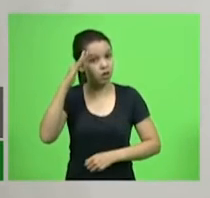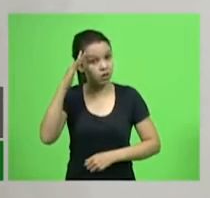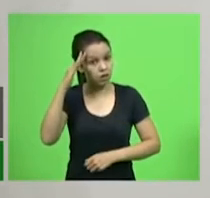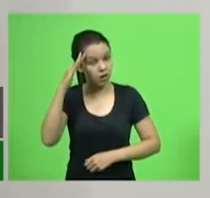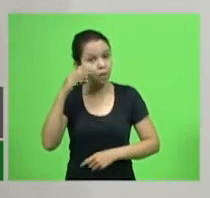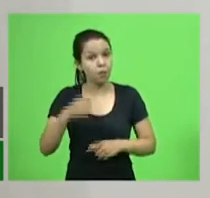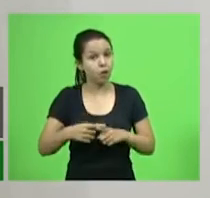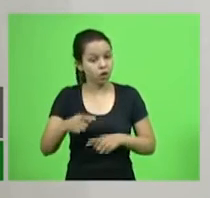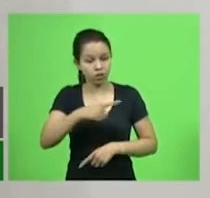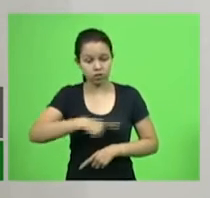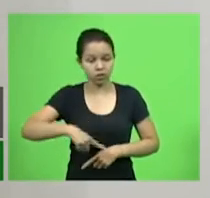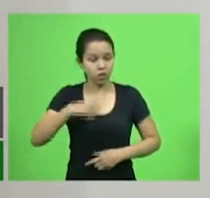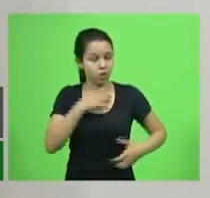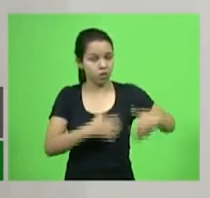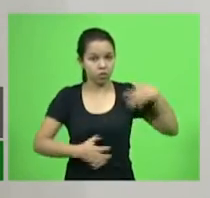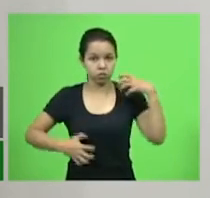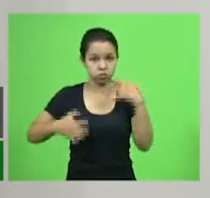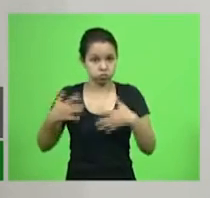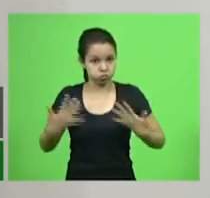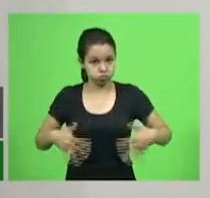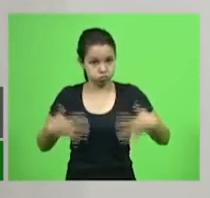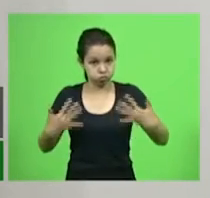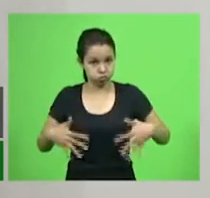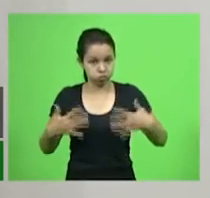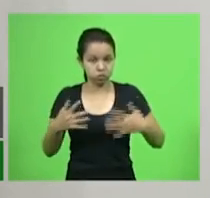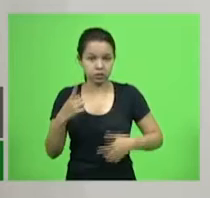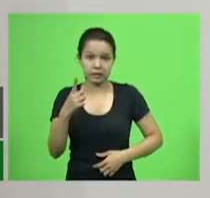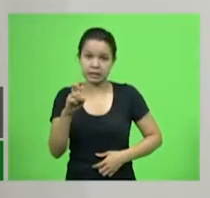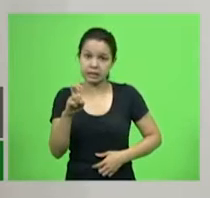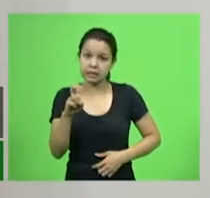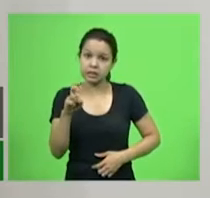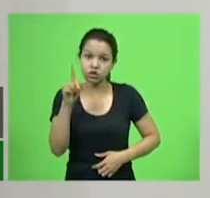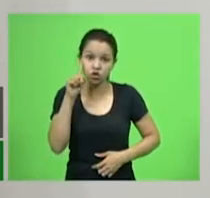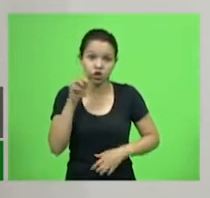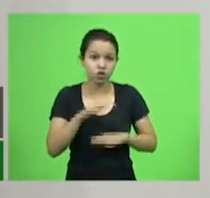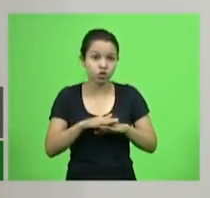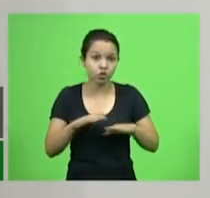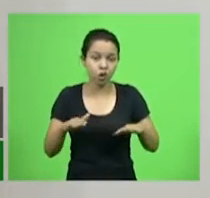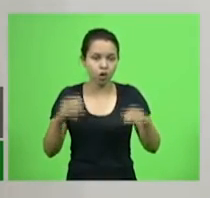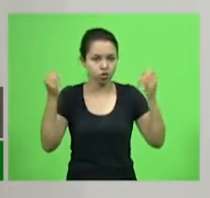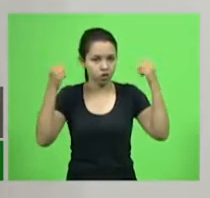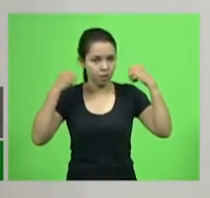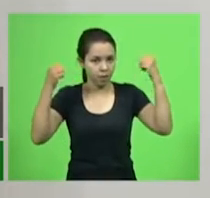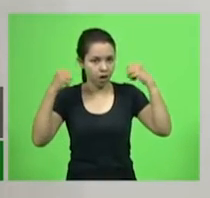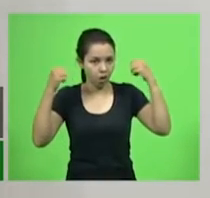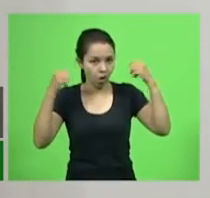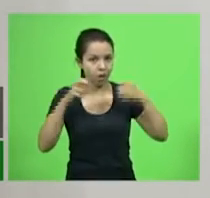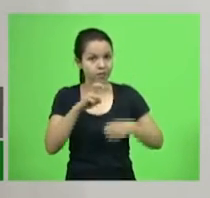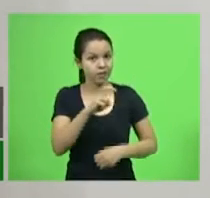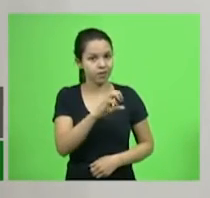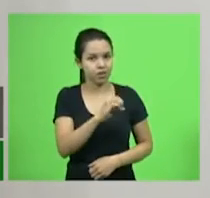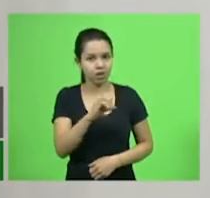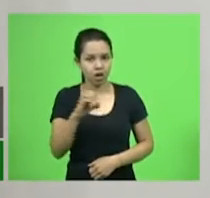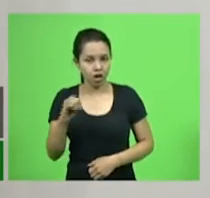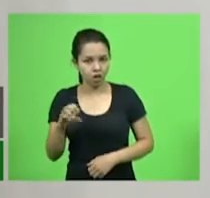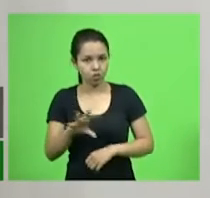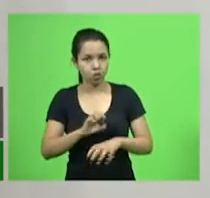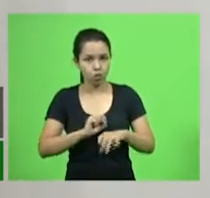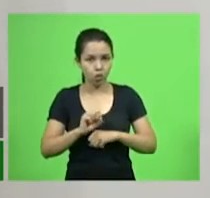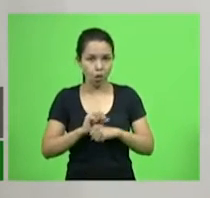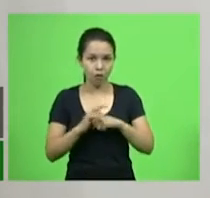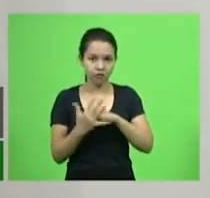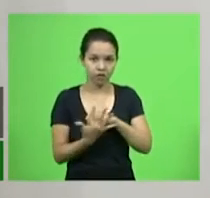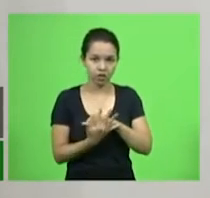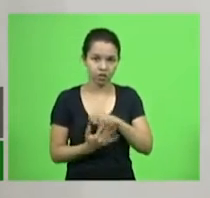nosso desespero, em apenas 15 dias nós passamos em Chapecó de 500 casos de covid para